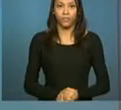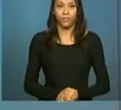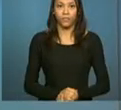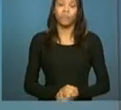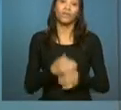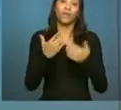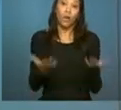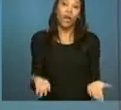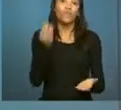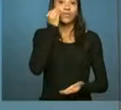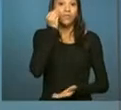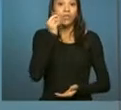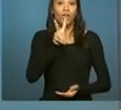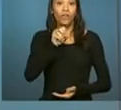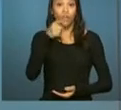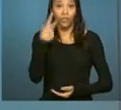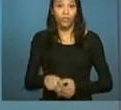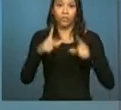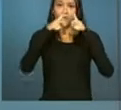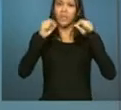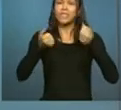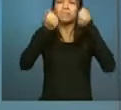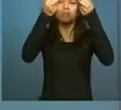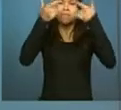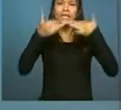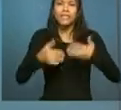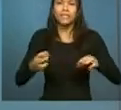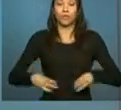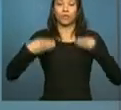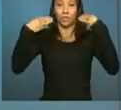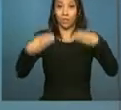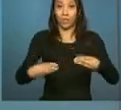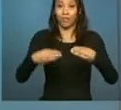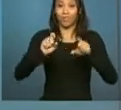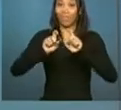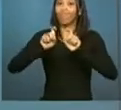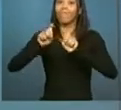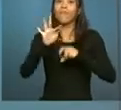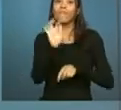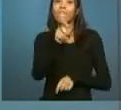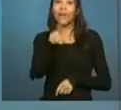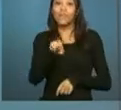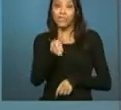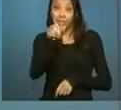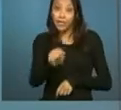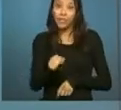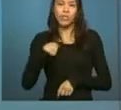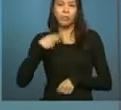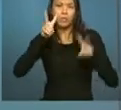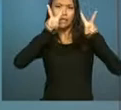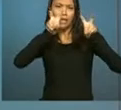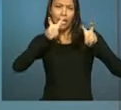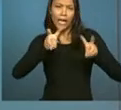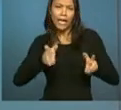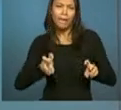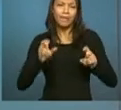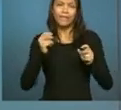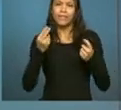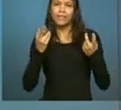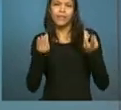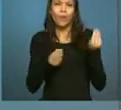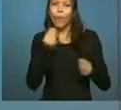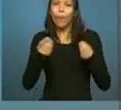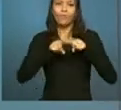Você assistiu ao vivo de Brasília as explicações do Ministério da Fazenda sobre os temas e as expectativas para a reunião do